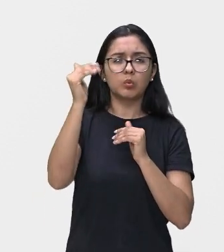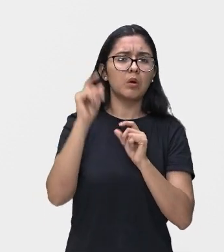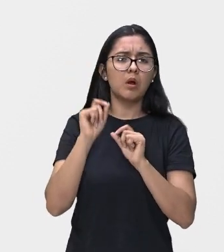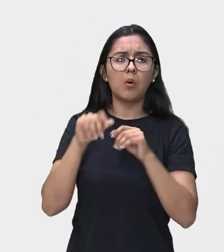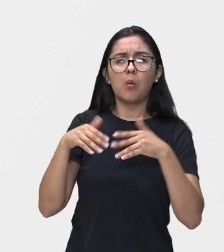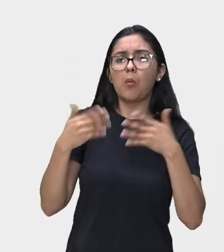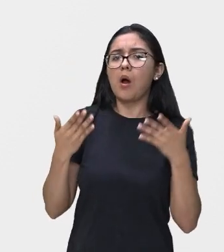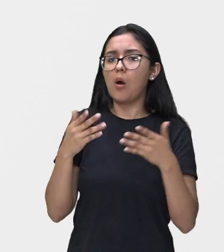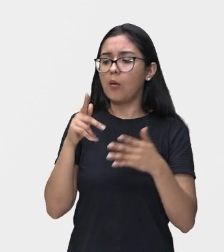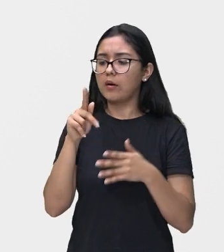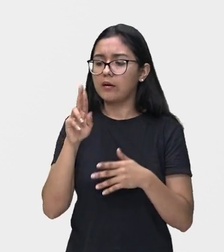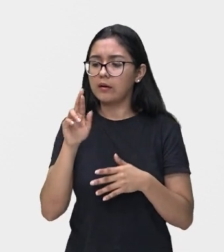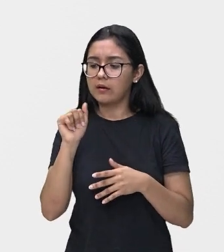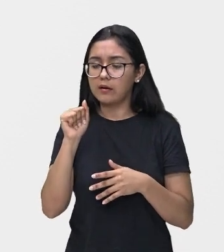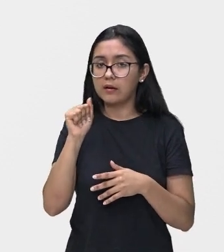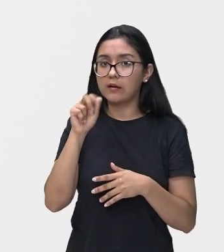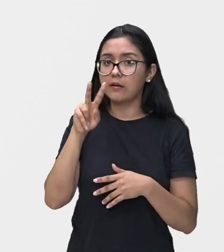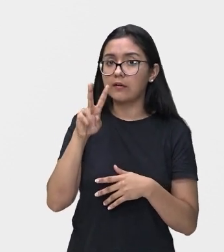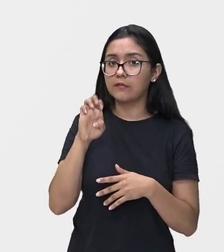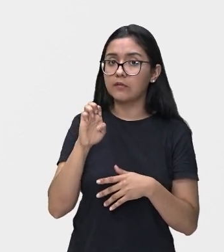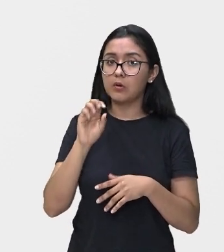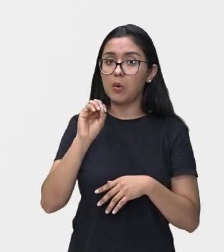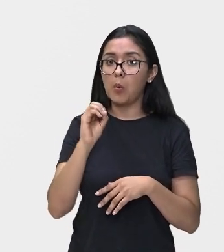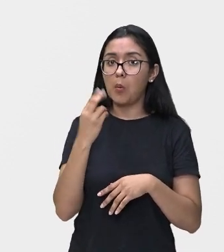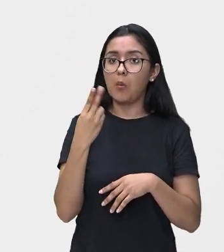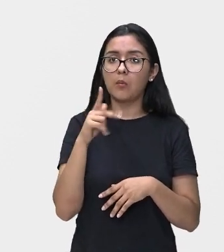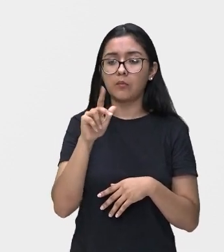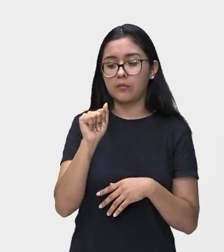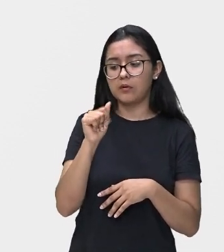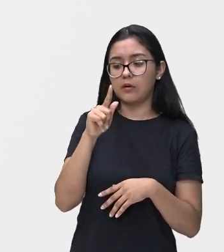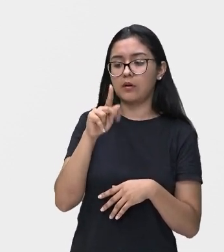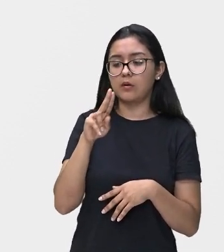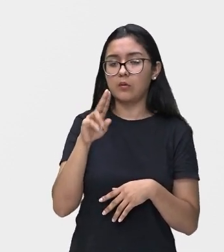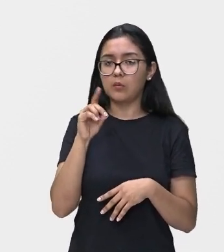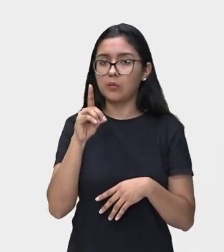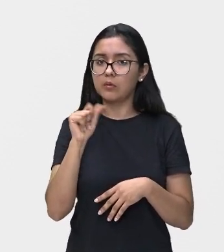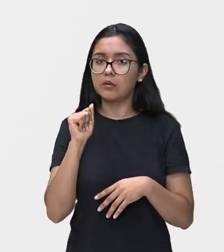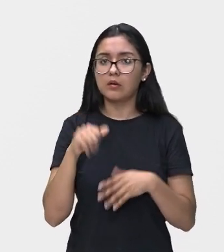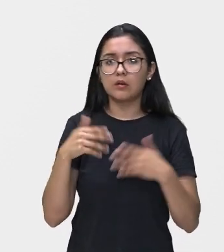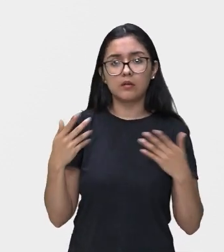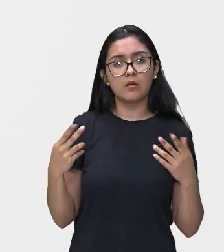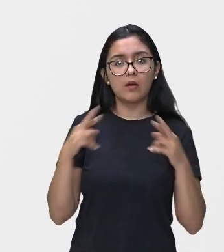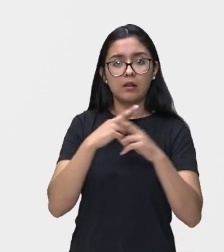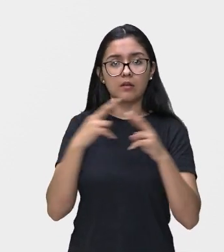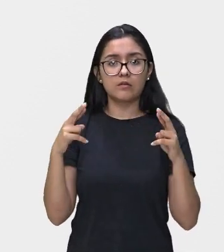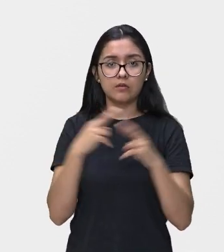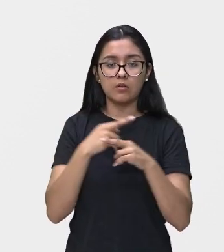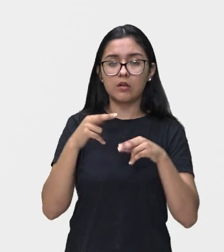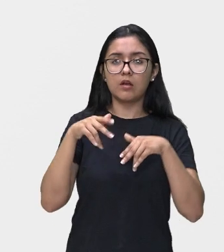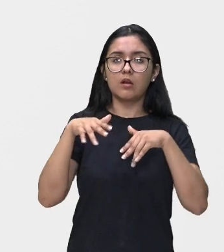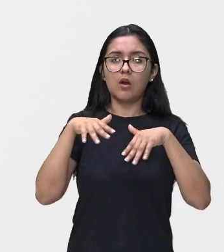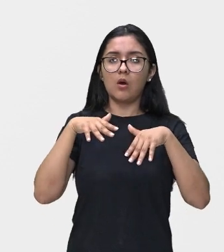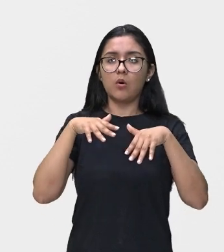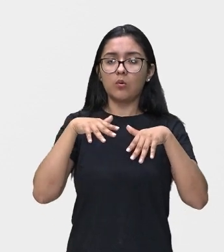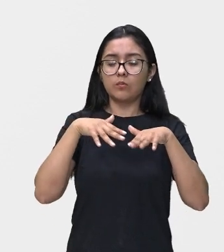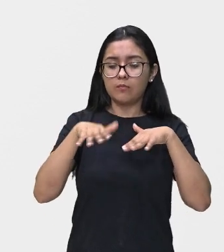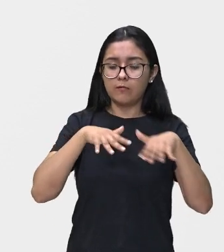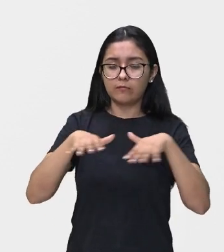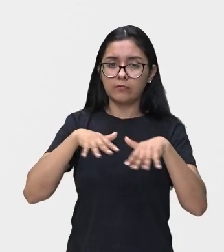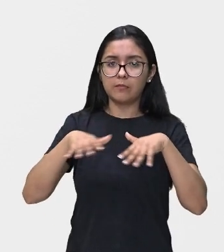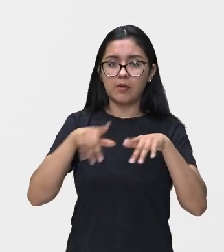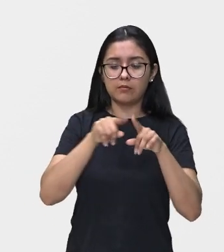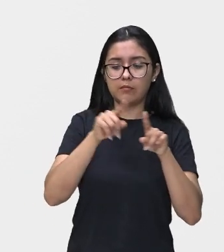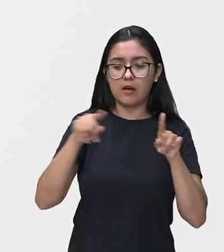e sons graves. A altura é a qualidade relacionada à frequência das ondas sonoras.